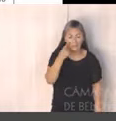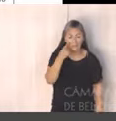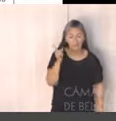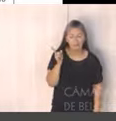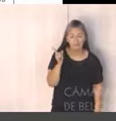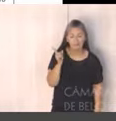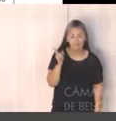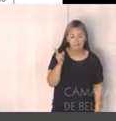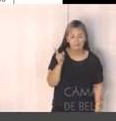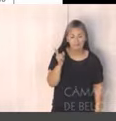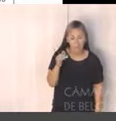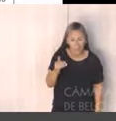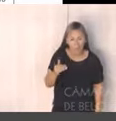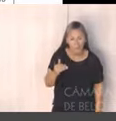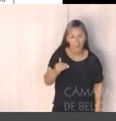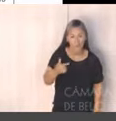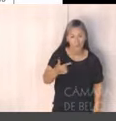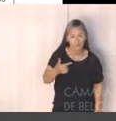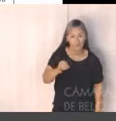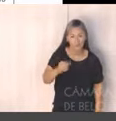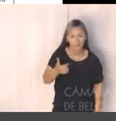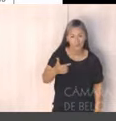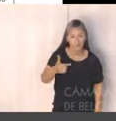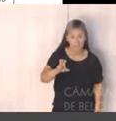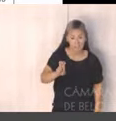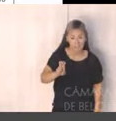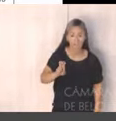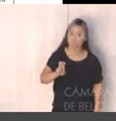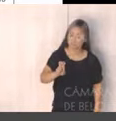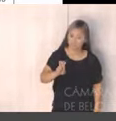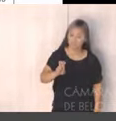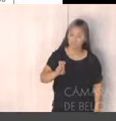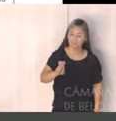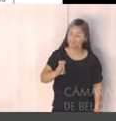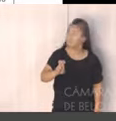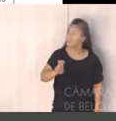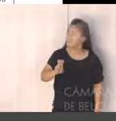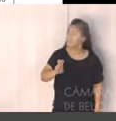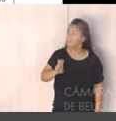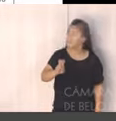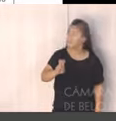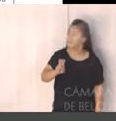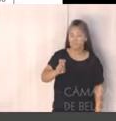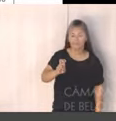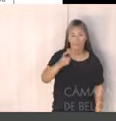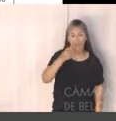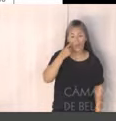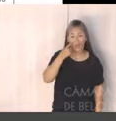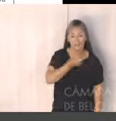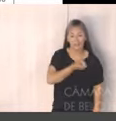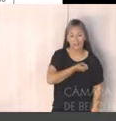.000 e, em 2025, R 16.909.000, arredondando os números.